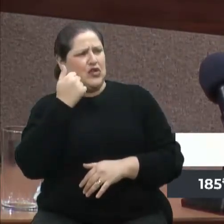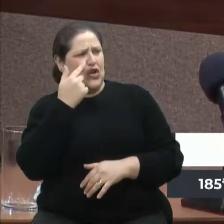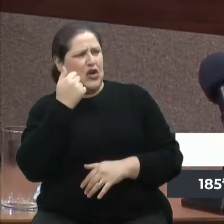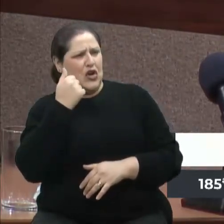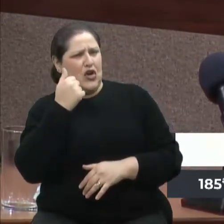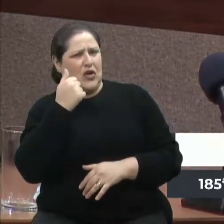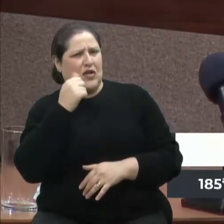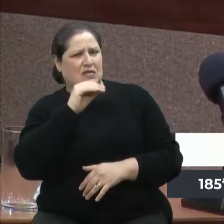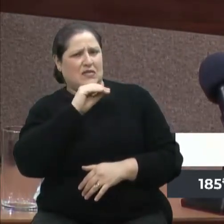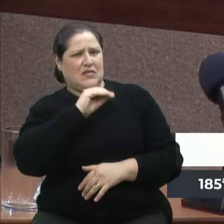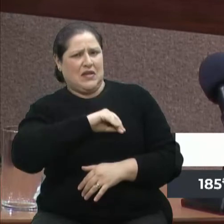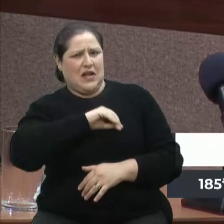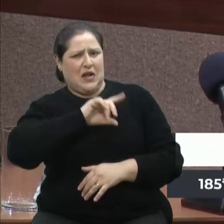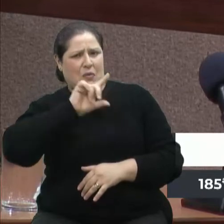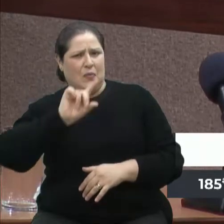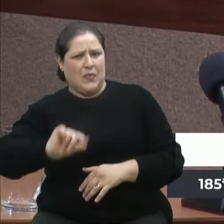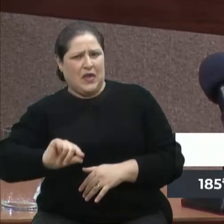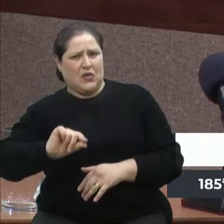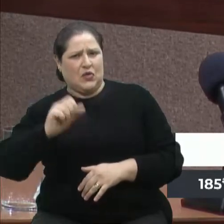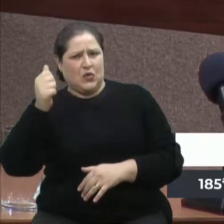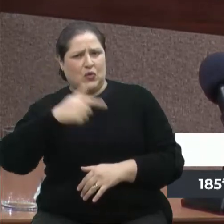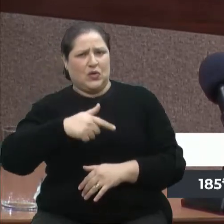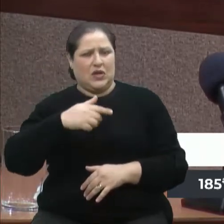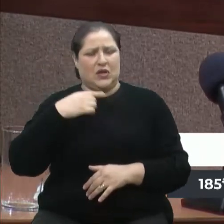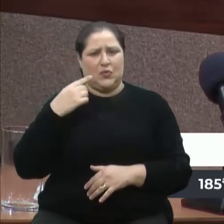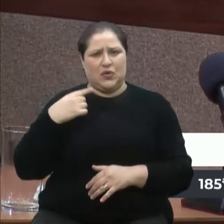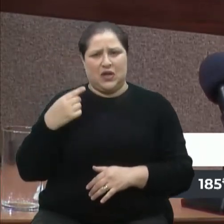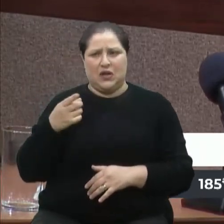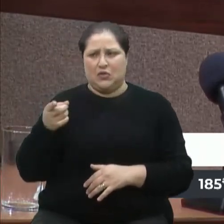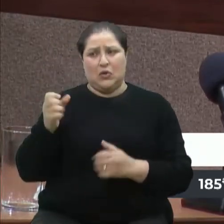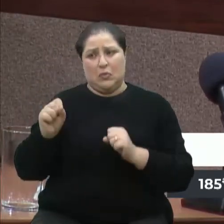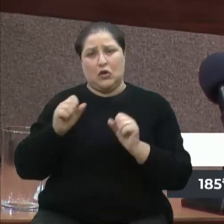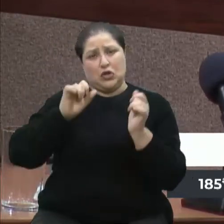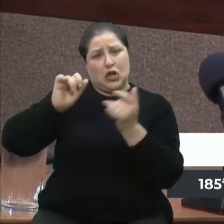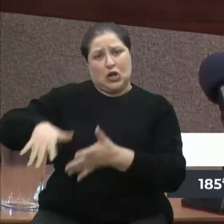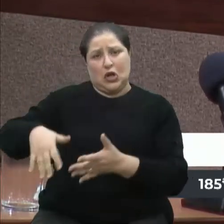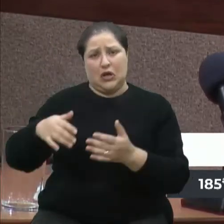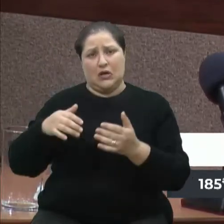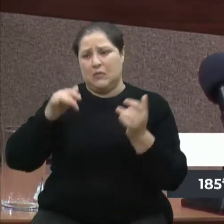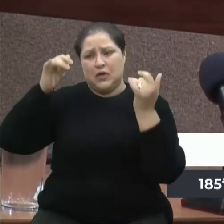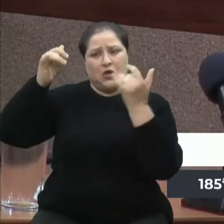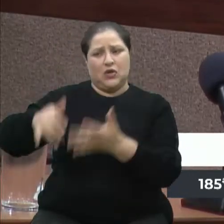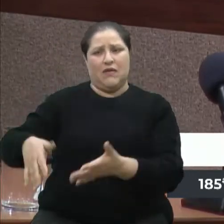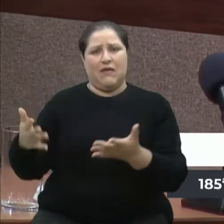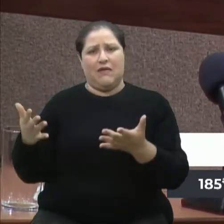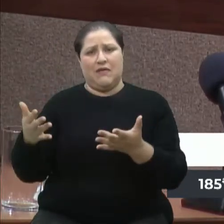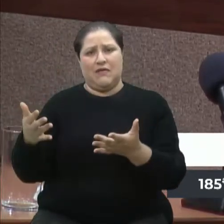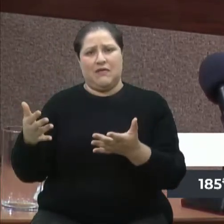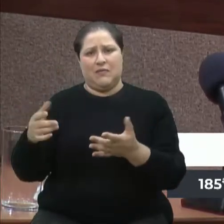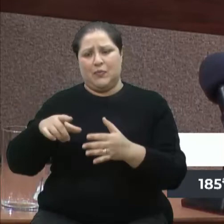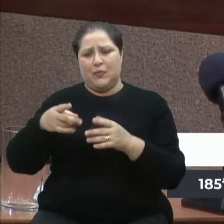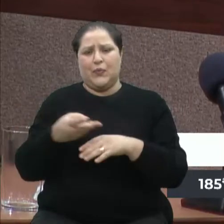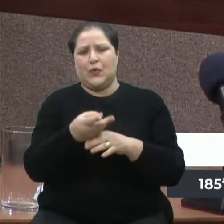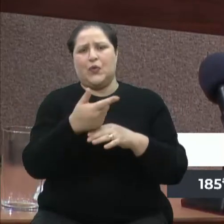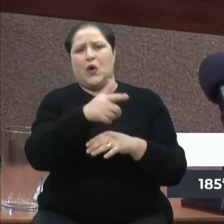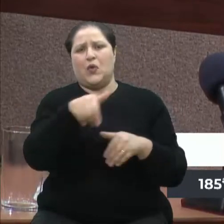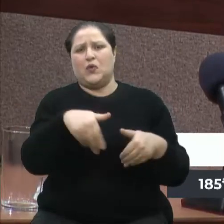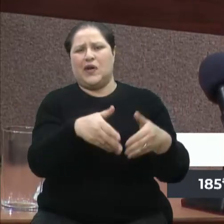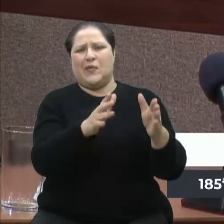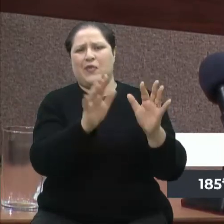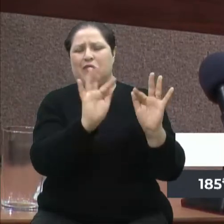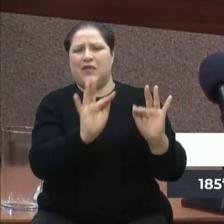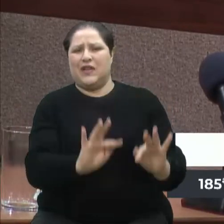Mas larga, abandona, busca outra coisa, seja feliz em outro caminho. Agora, aquele